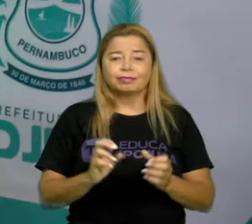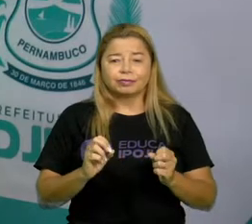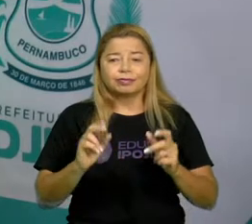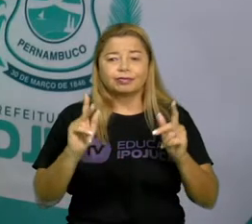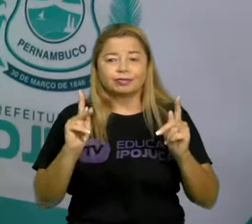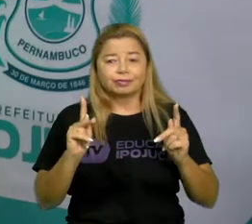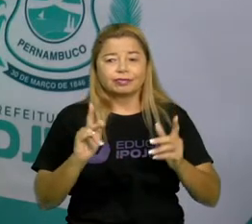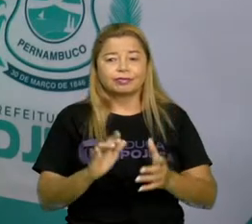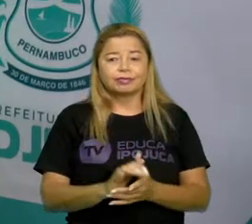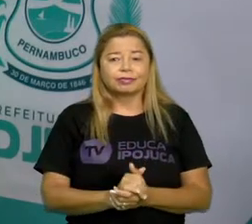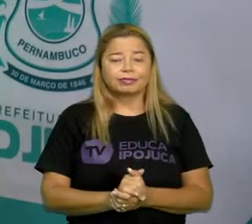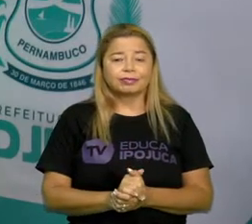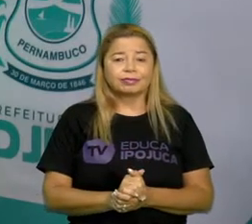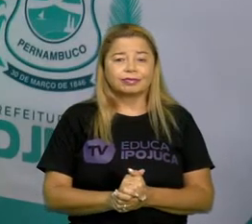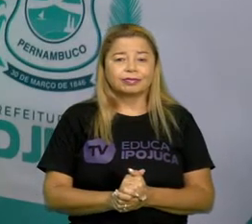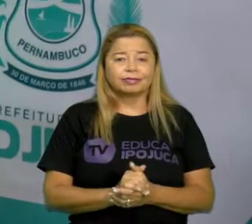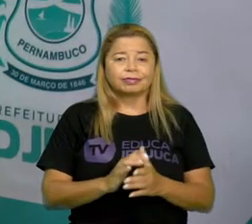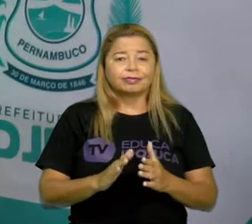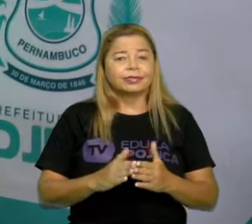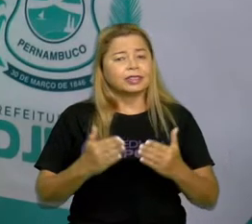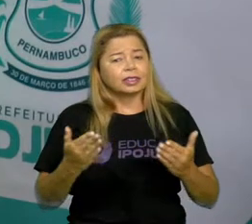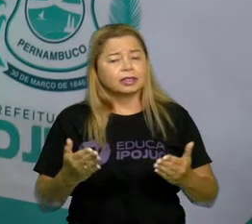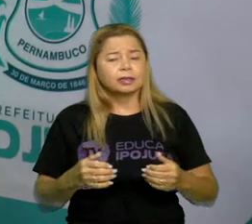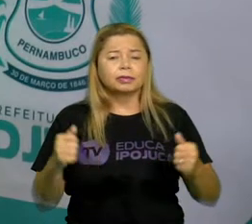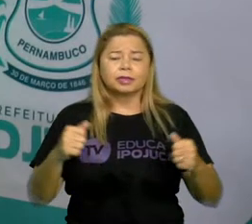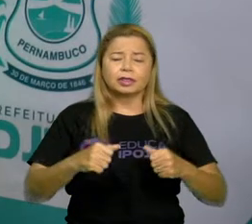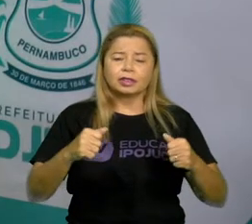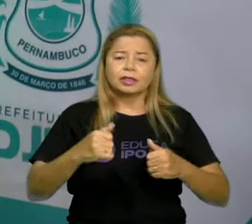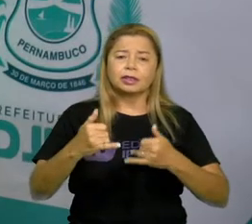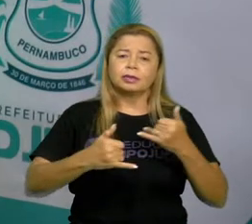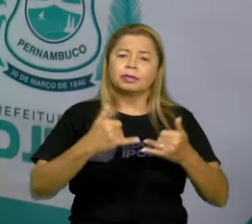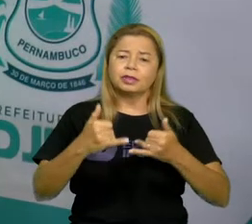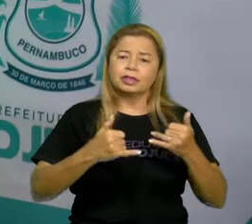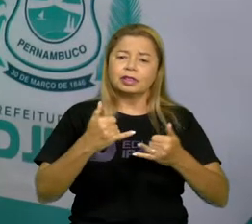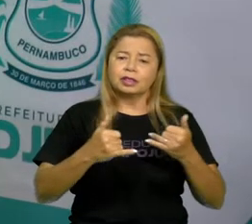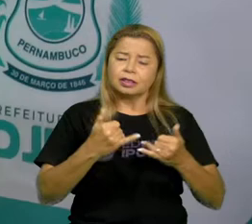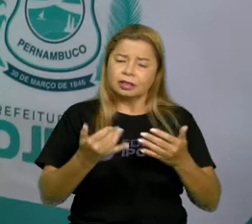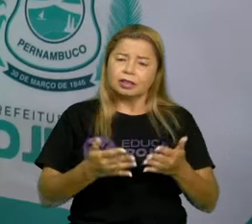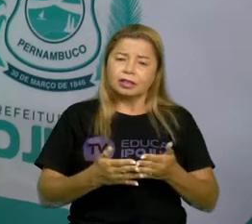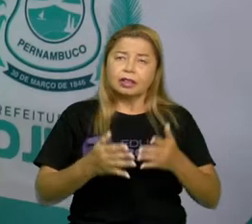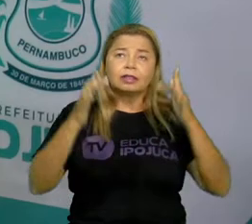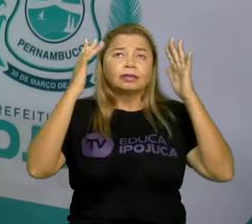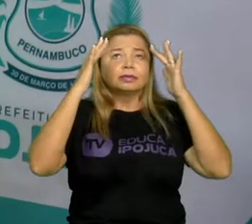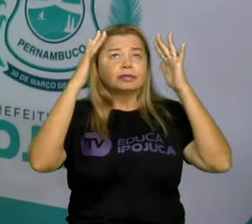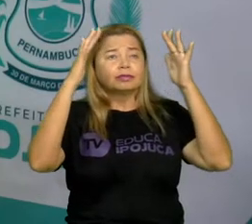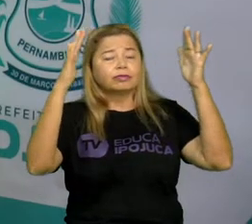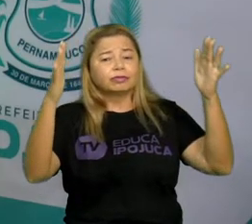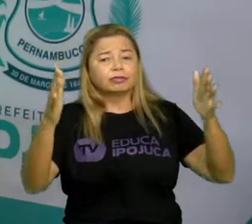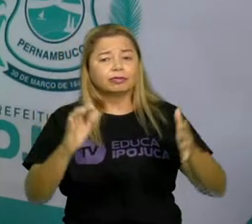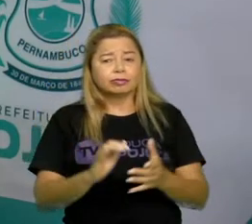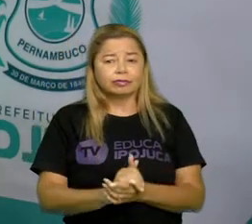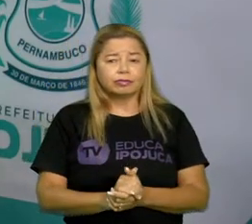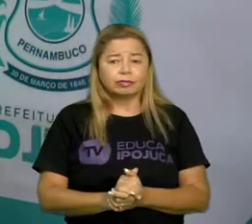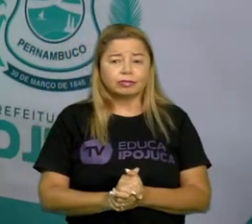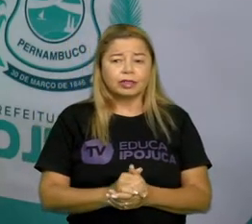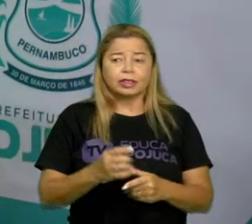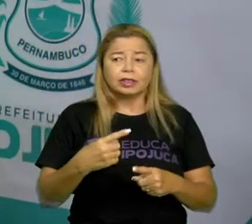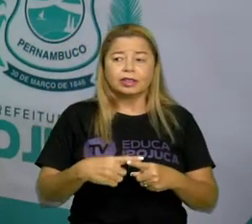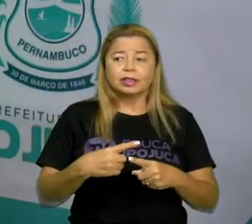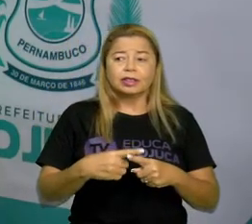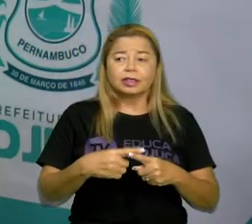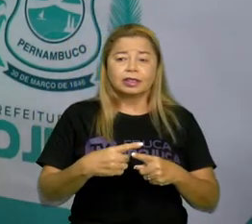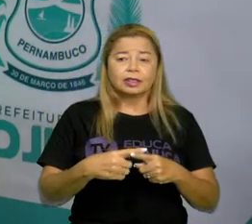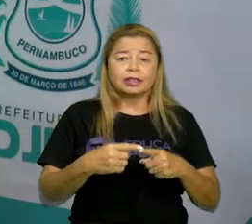que a gente precisa brincar, fazendo de conta. Sabe por quê? Porque imaginar,